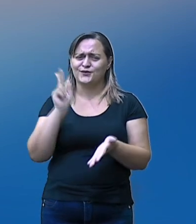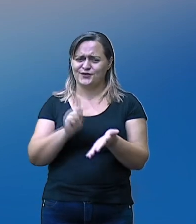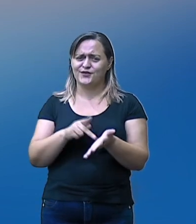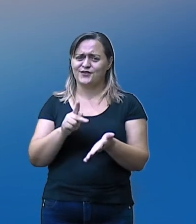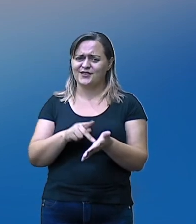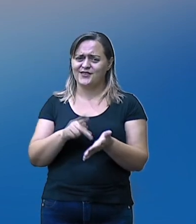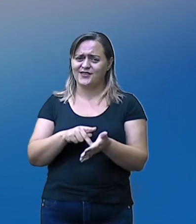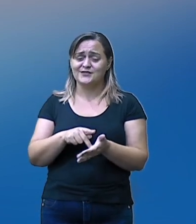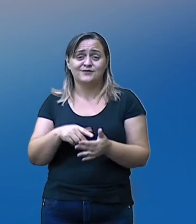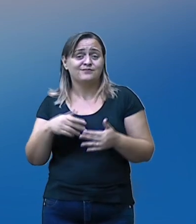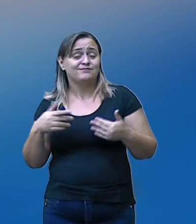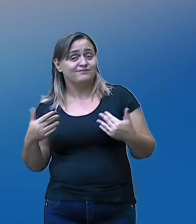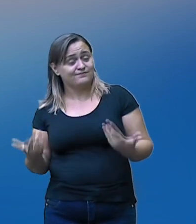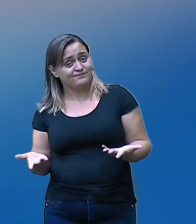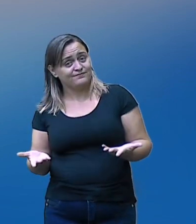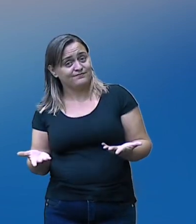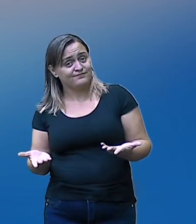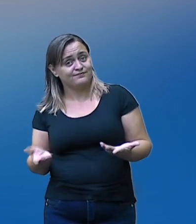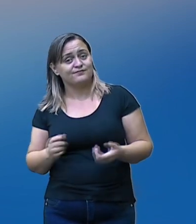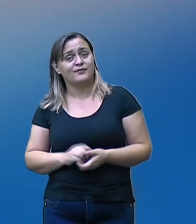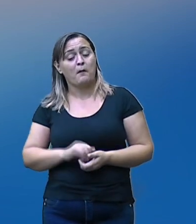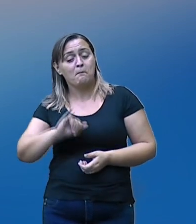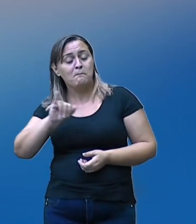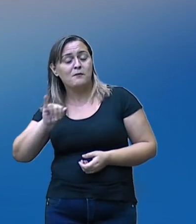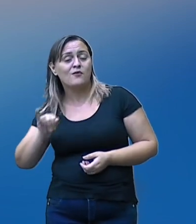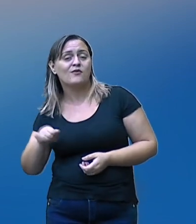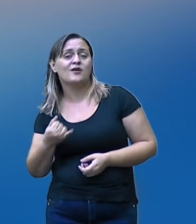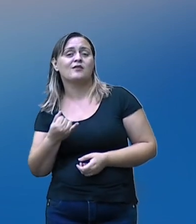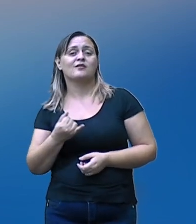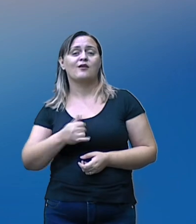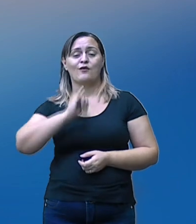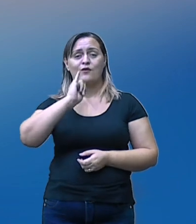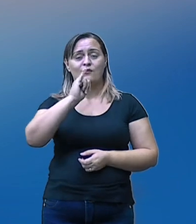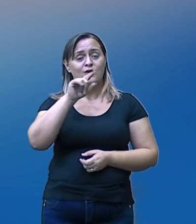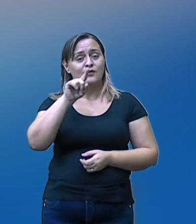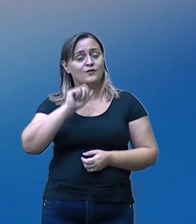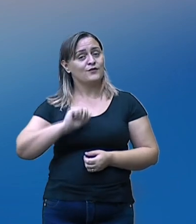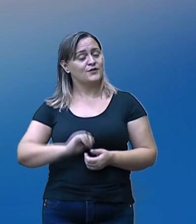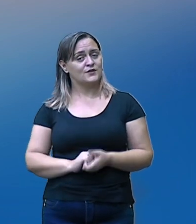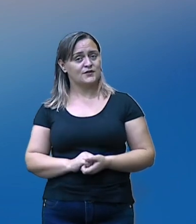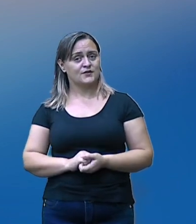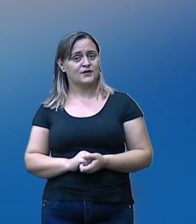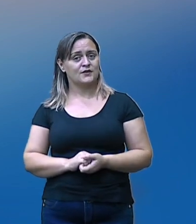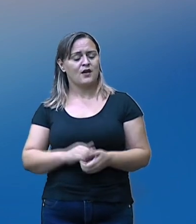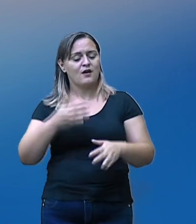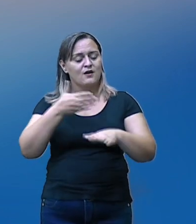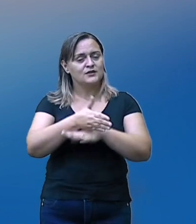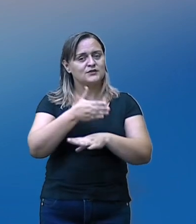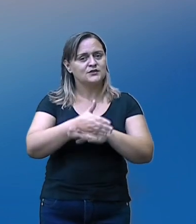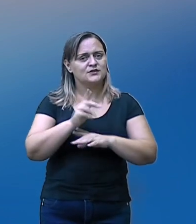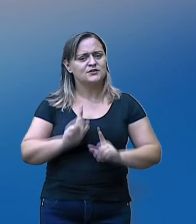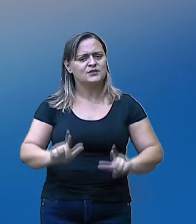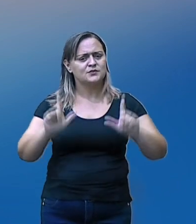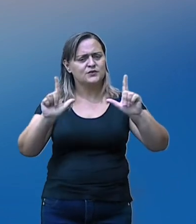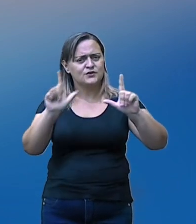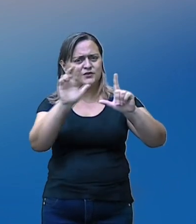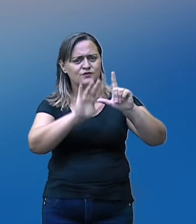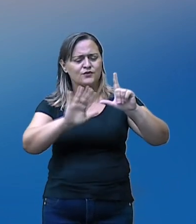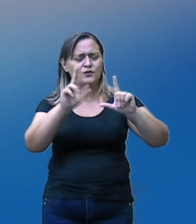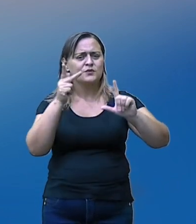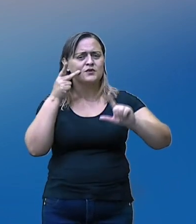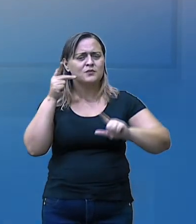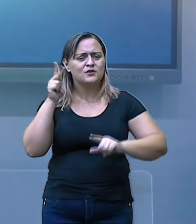eu vou insistir com você. Acessar a plataforma SMEDGV é muito